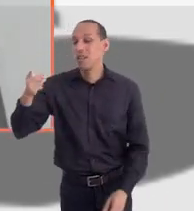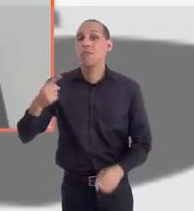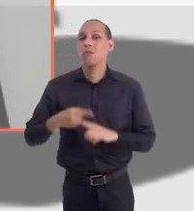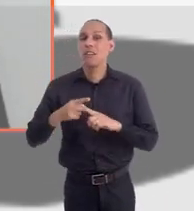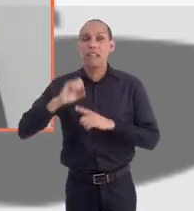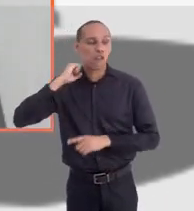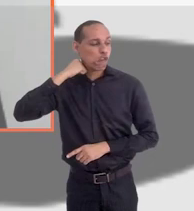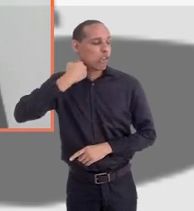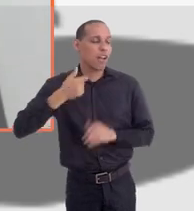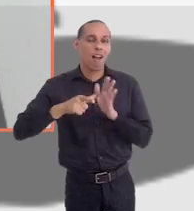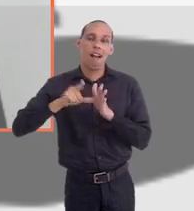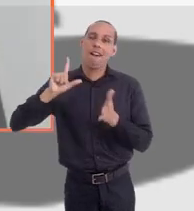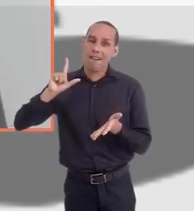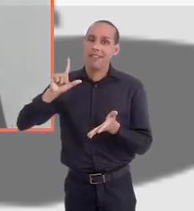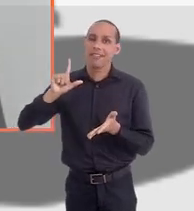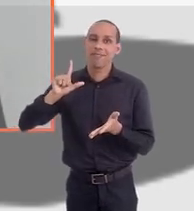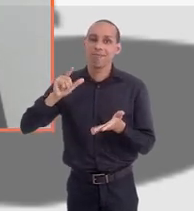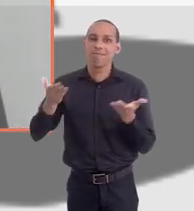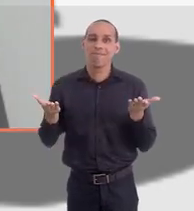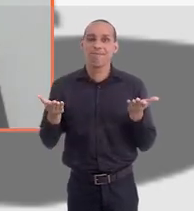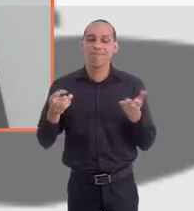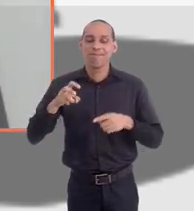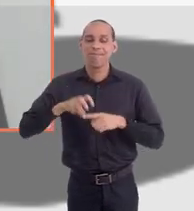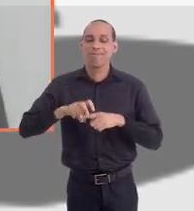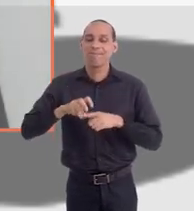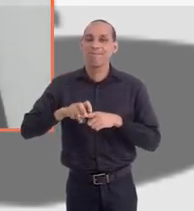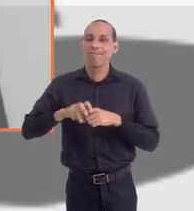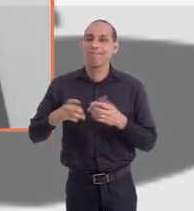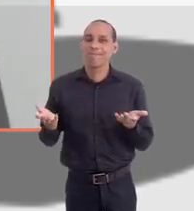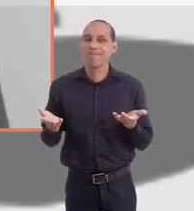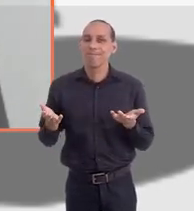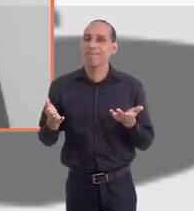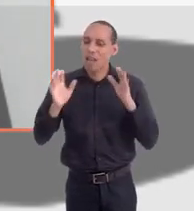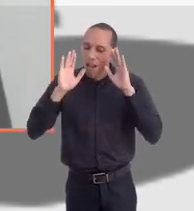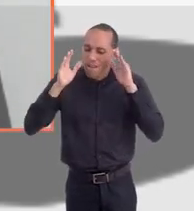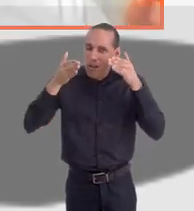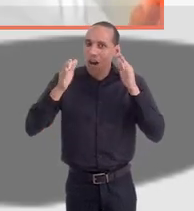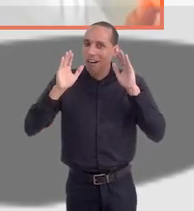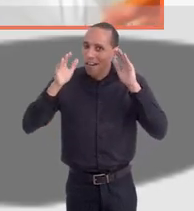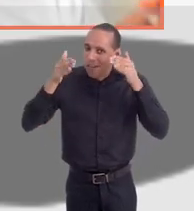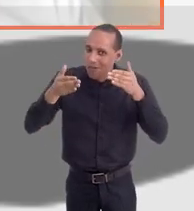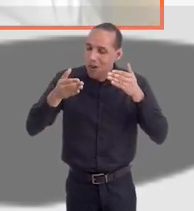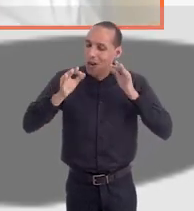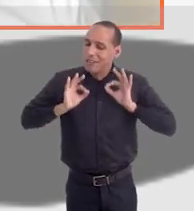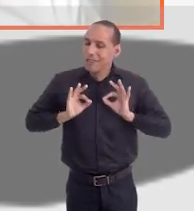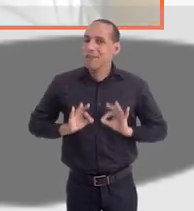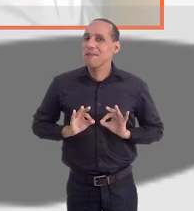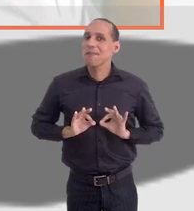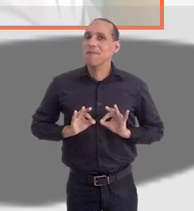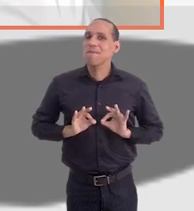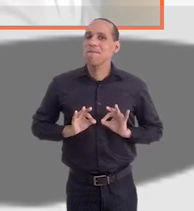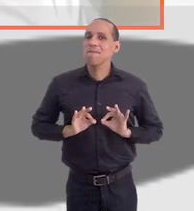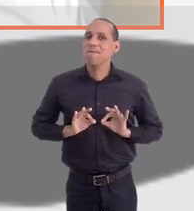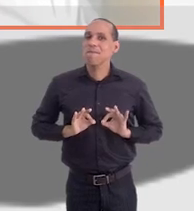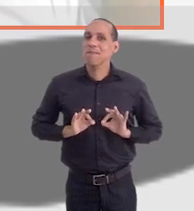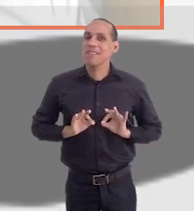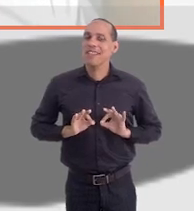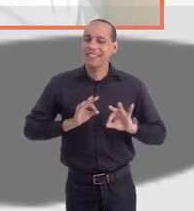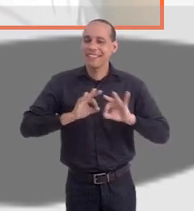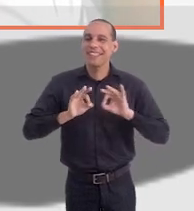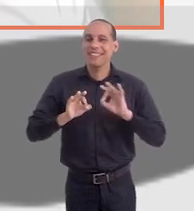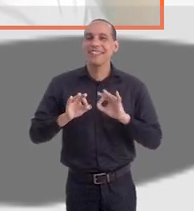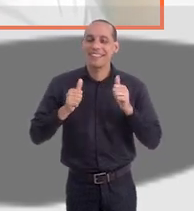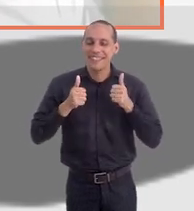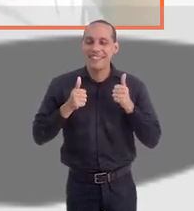Então, algo te perturbou antes de você sentar para poder fazer a prova. Então, foco. Foco, disciplina. E